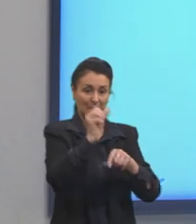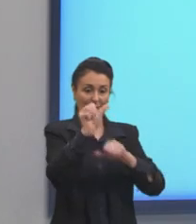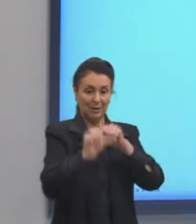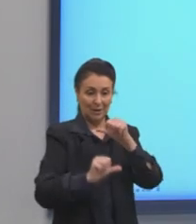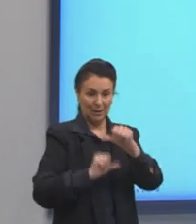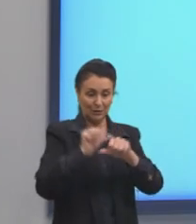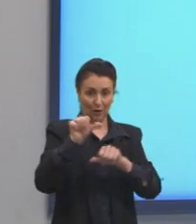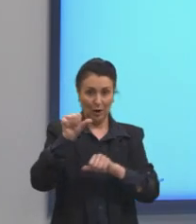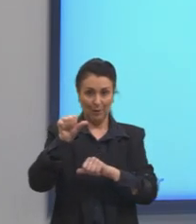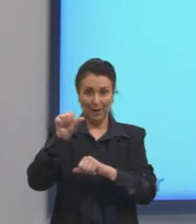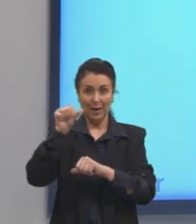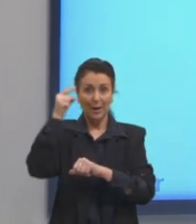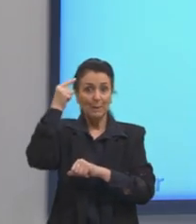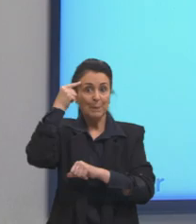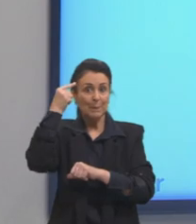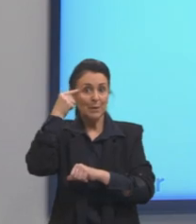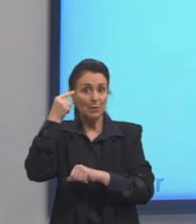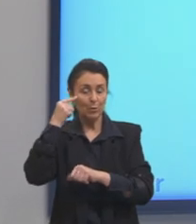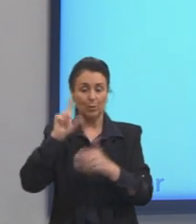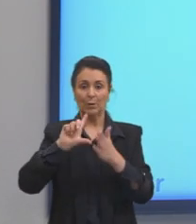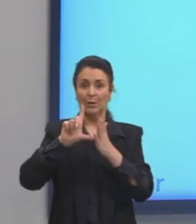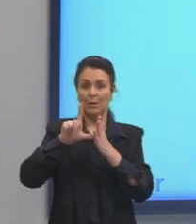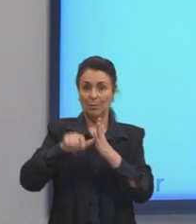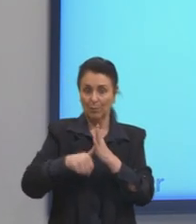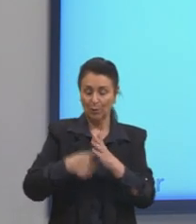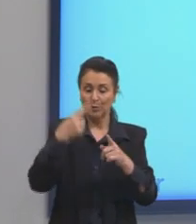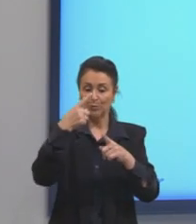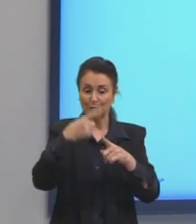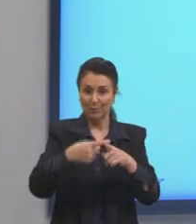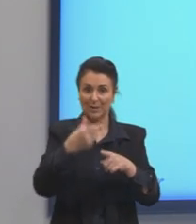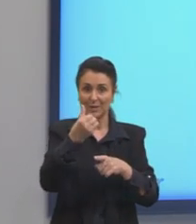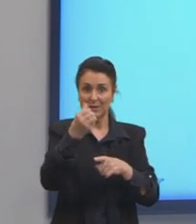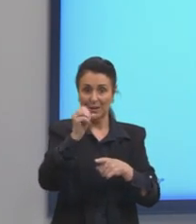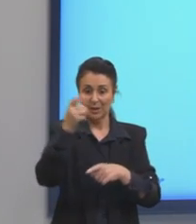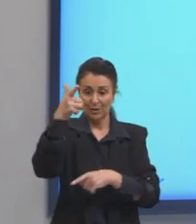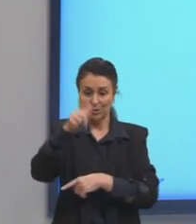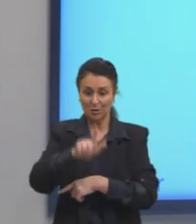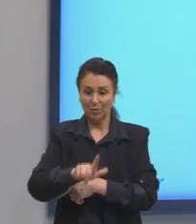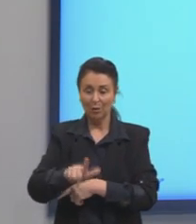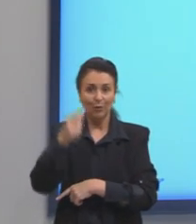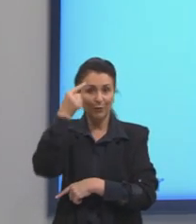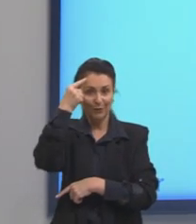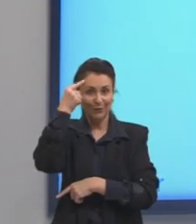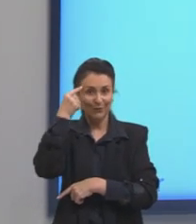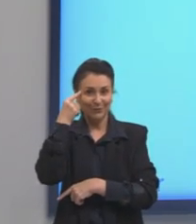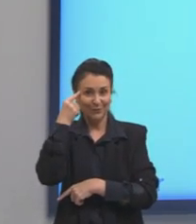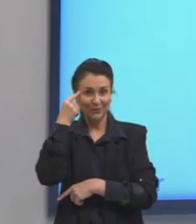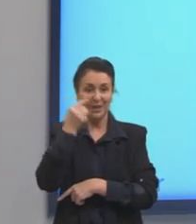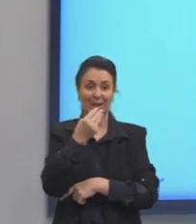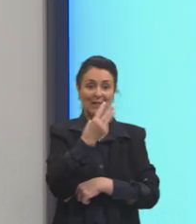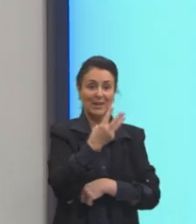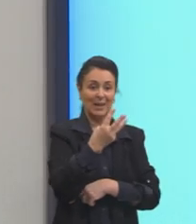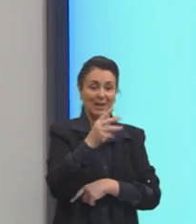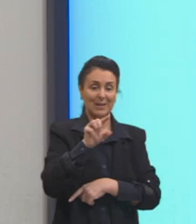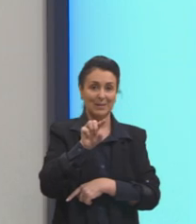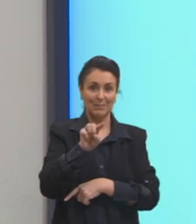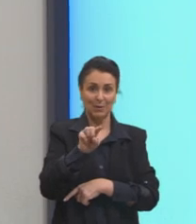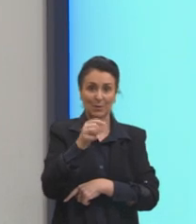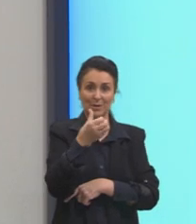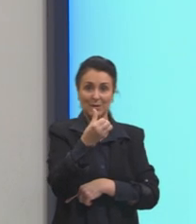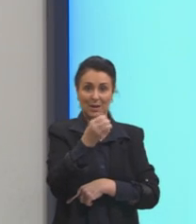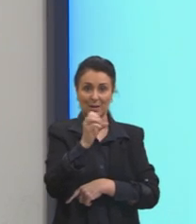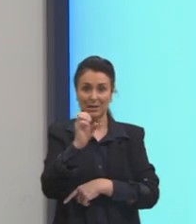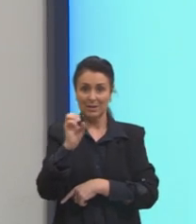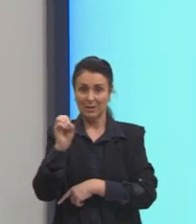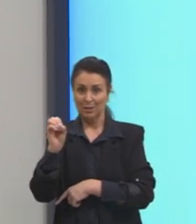e depois multiplicar por 60 de novo. E aí, gente chega em 3.600 segundos. Ó,